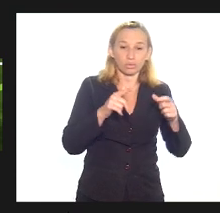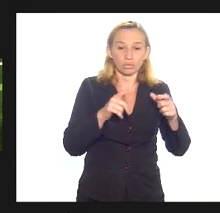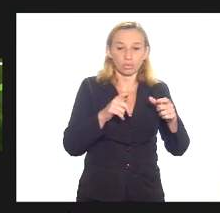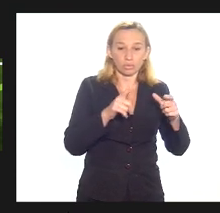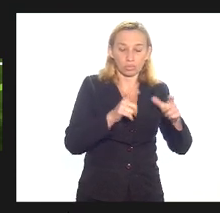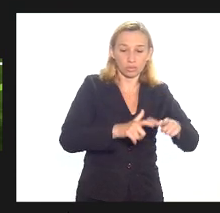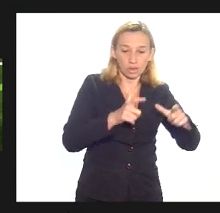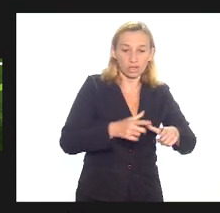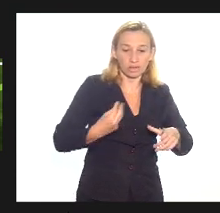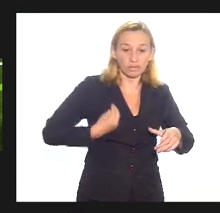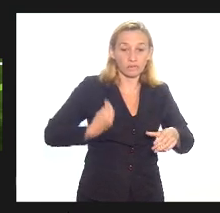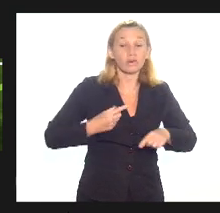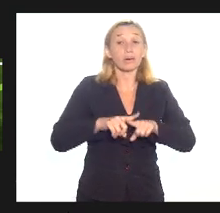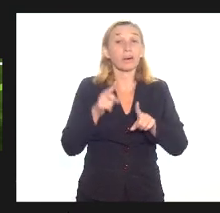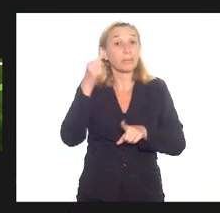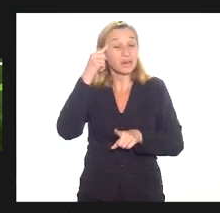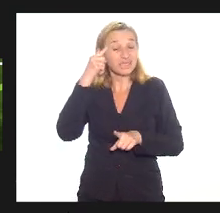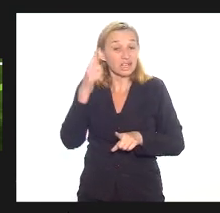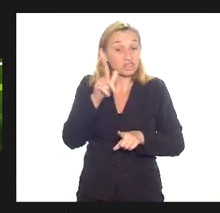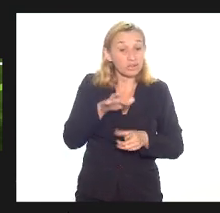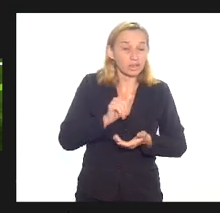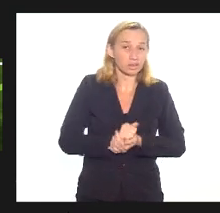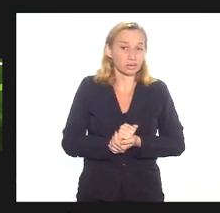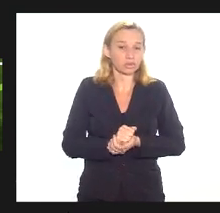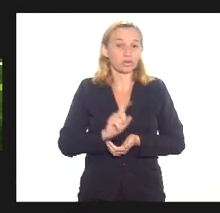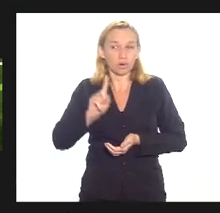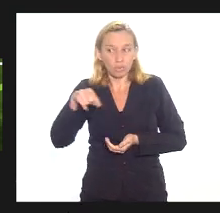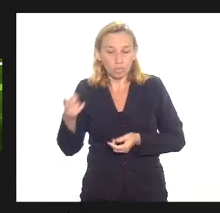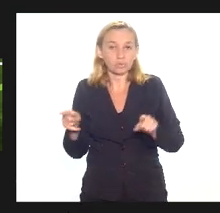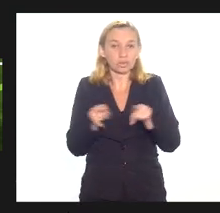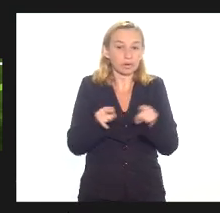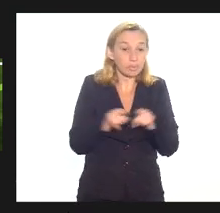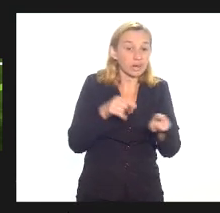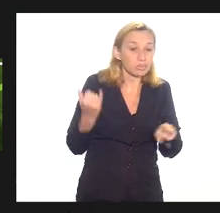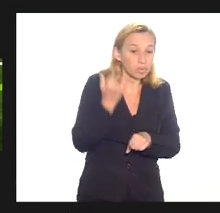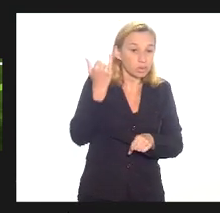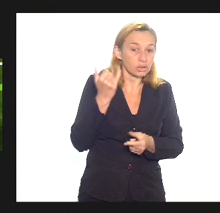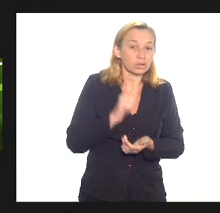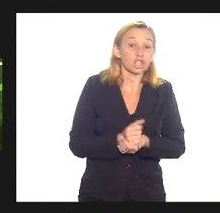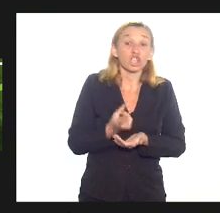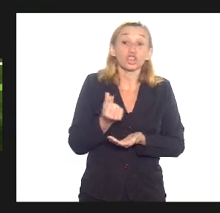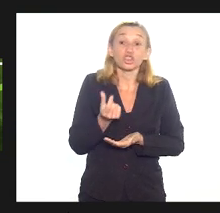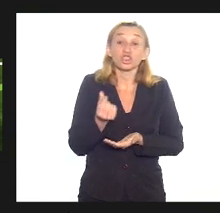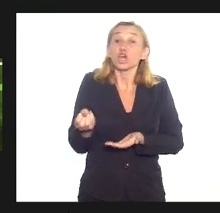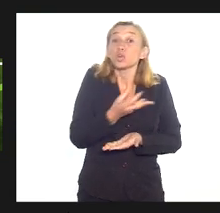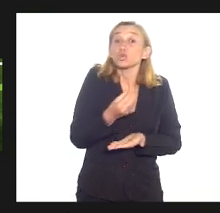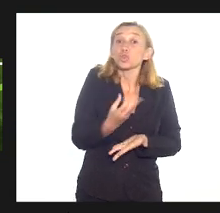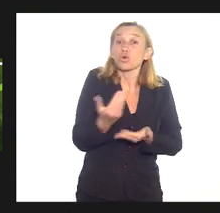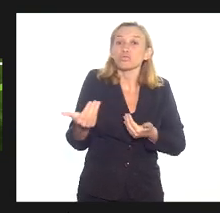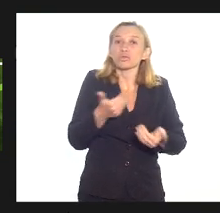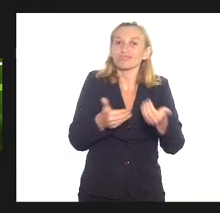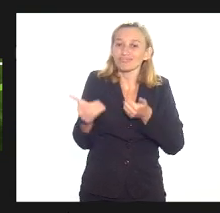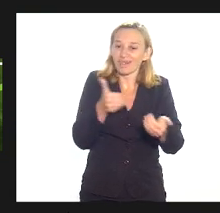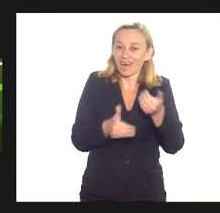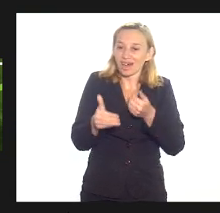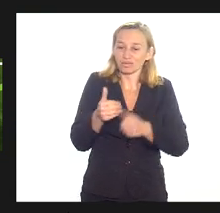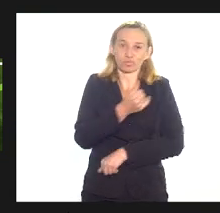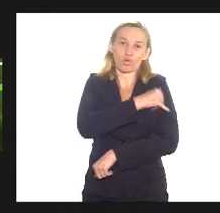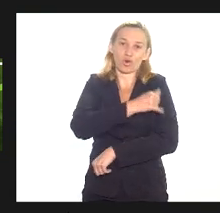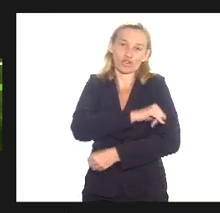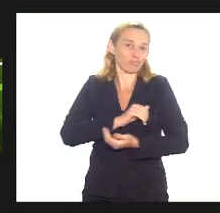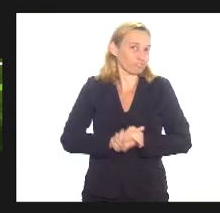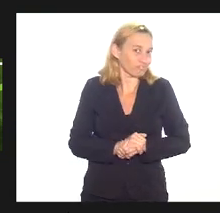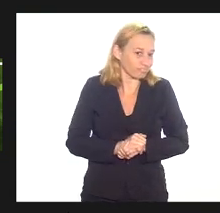pensar um pouco fora da curva outra coisa importante nós precisamos trazer dinheiro novo para Rio de Janeiro não